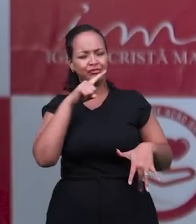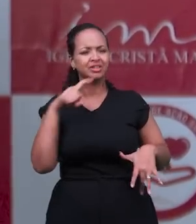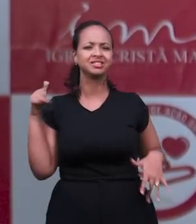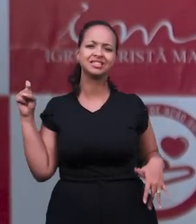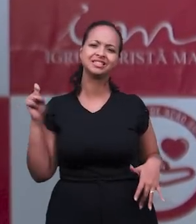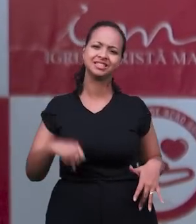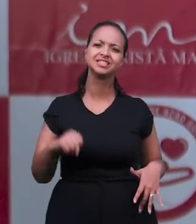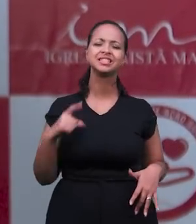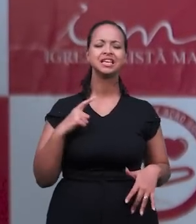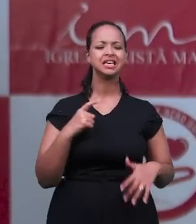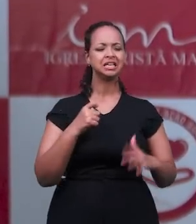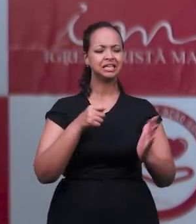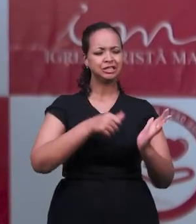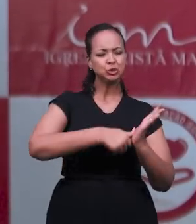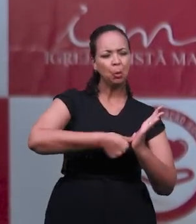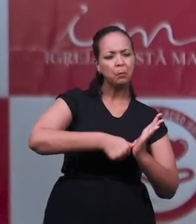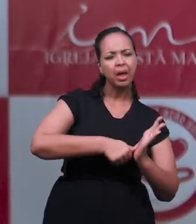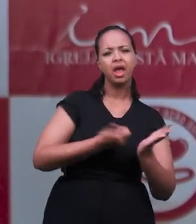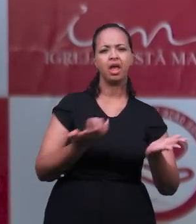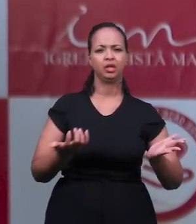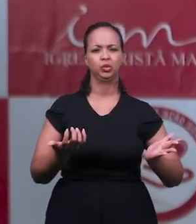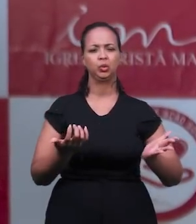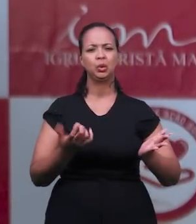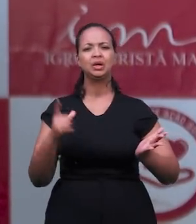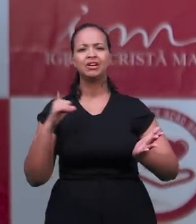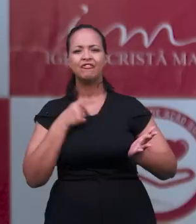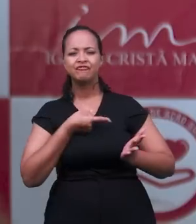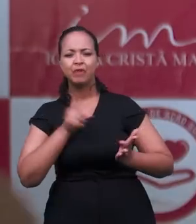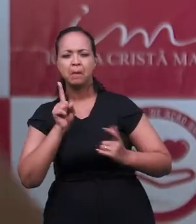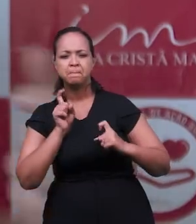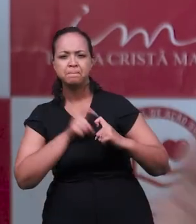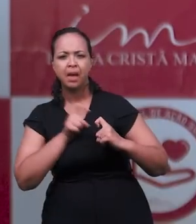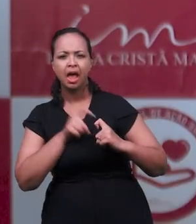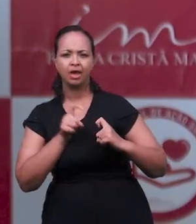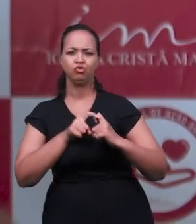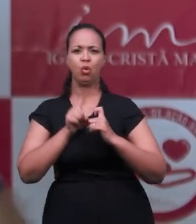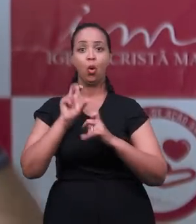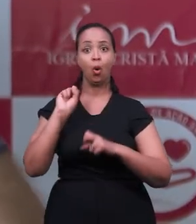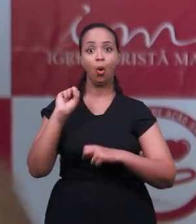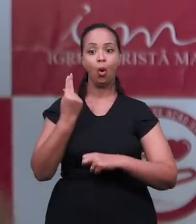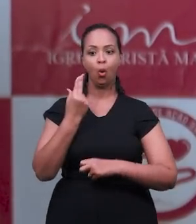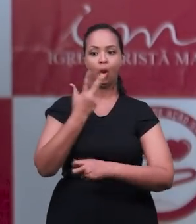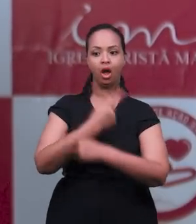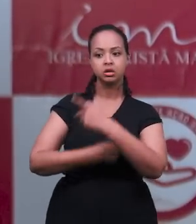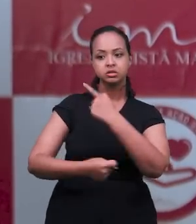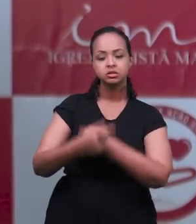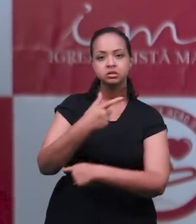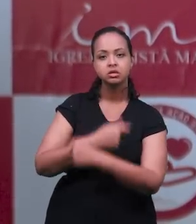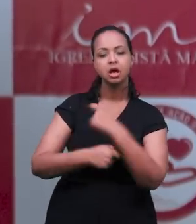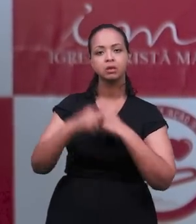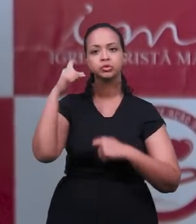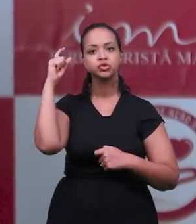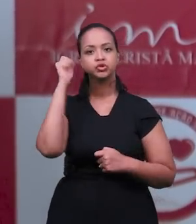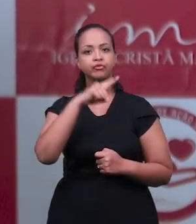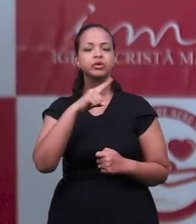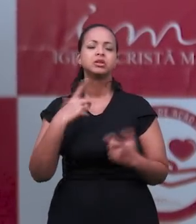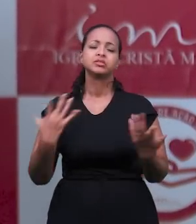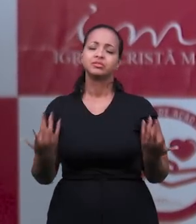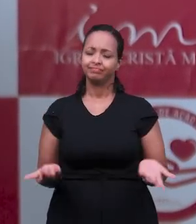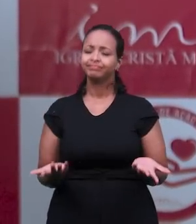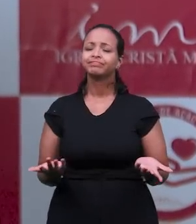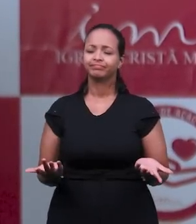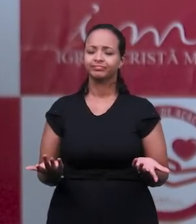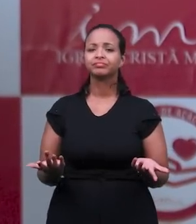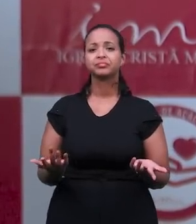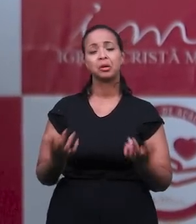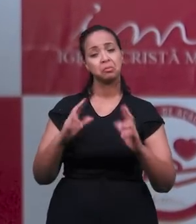complexo a retirada de um documento, a consulta, um exame, e um documento que a pessoa tem que